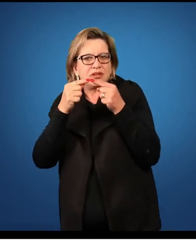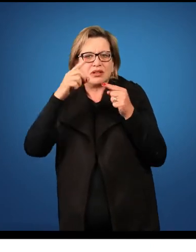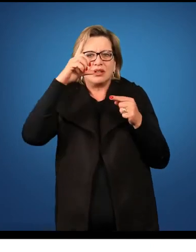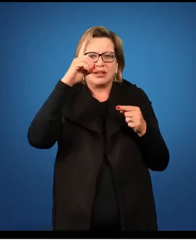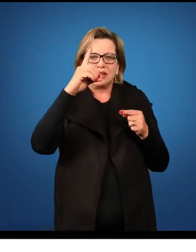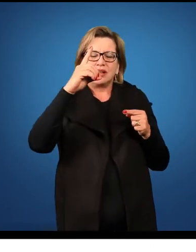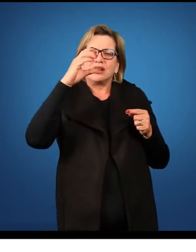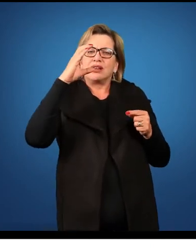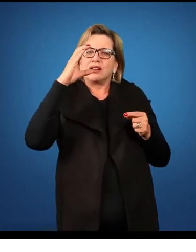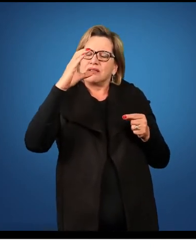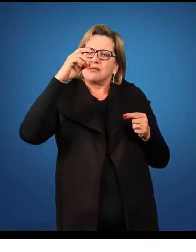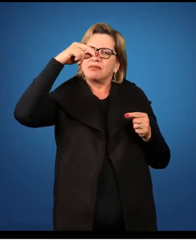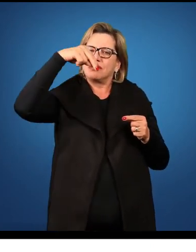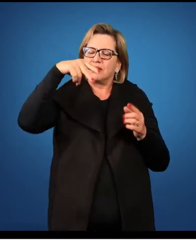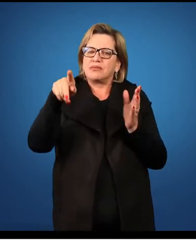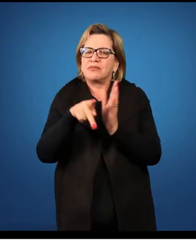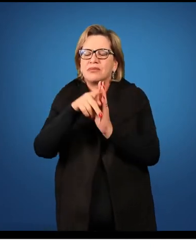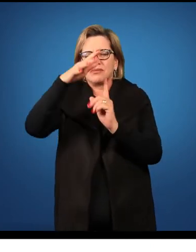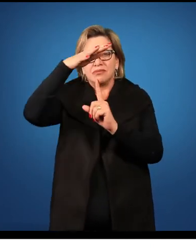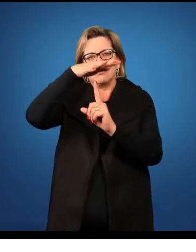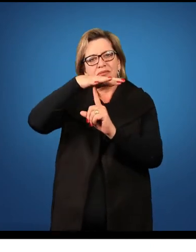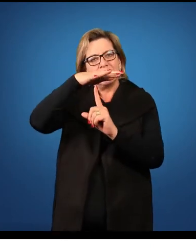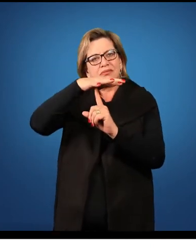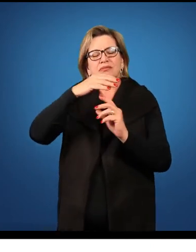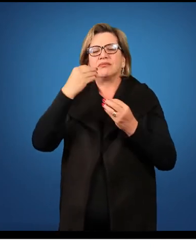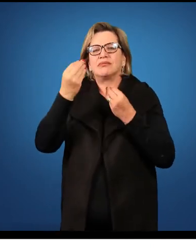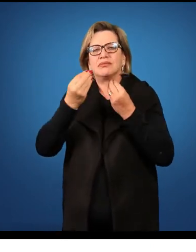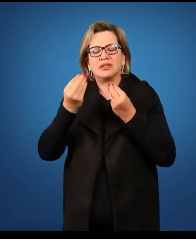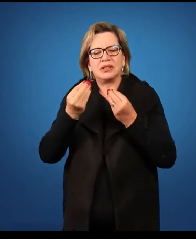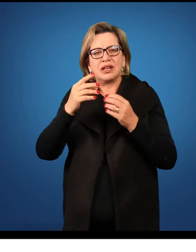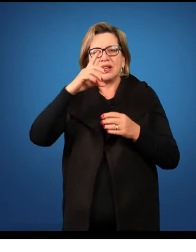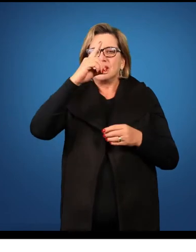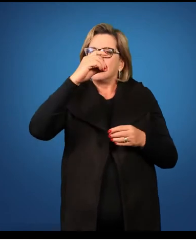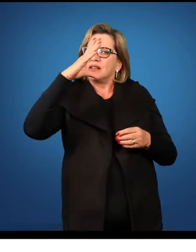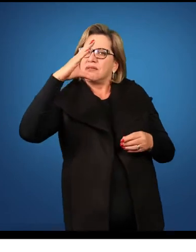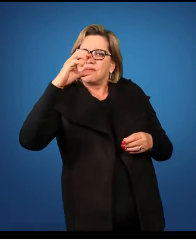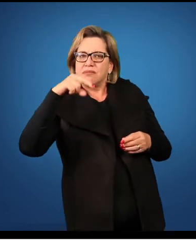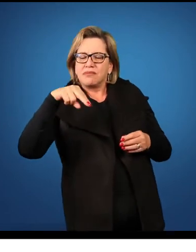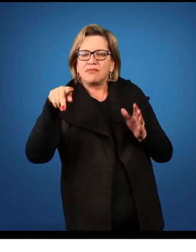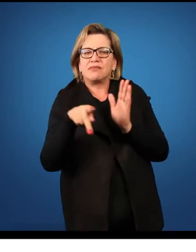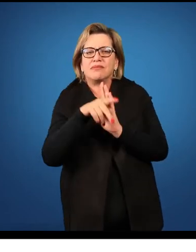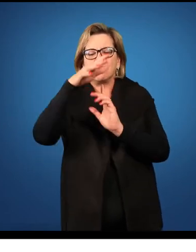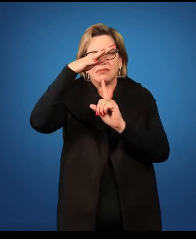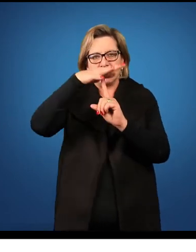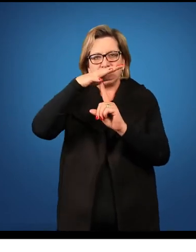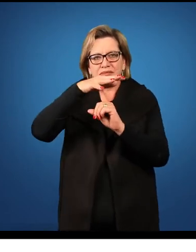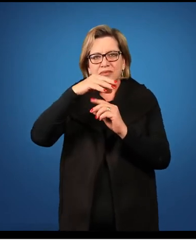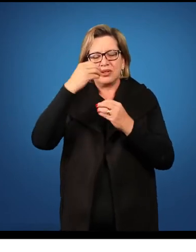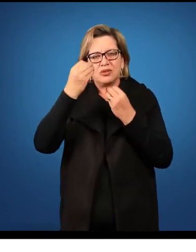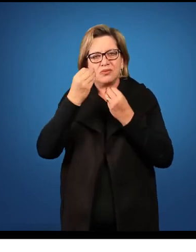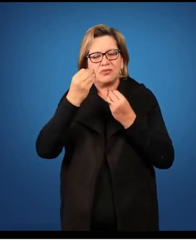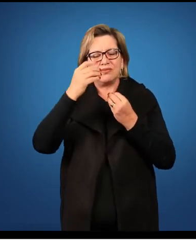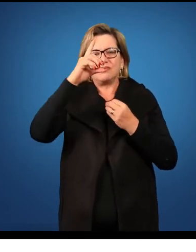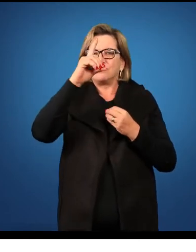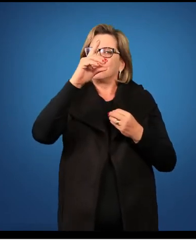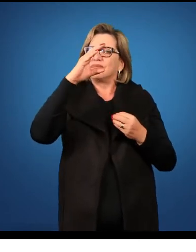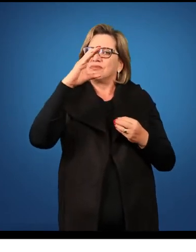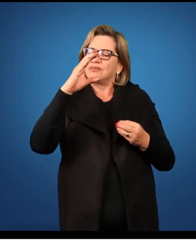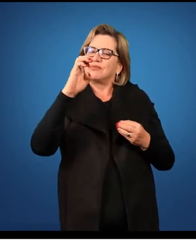da educação básica do Paraná. Bom, então as diretrizes curriculares da educação básica do Paraná, conhecidas como DCS,